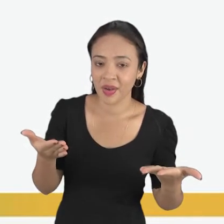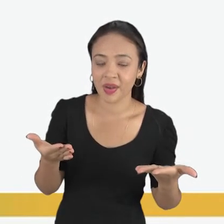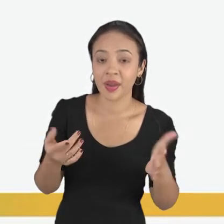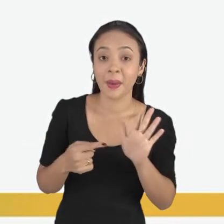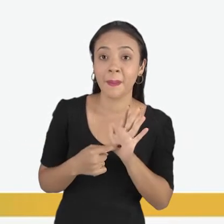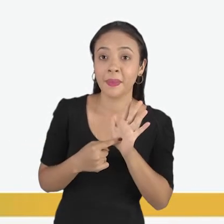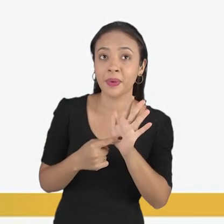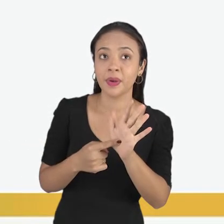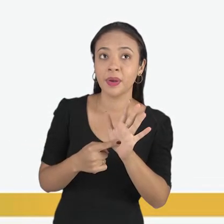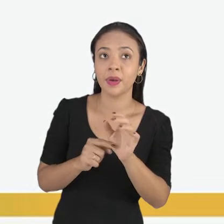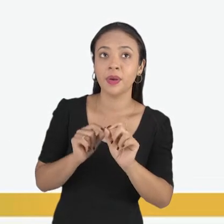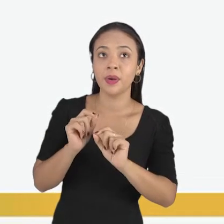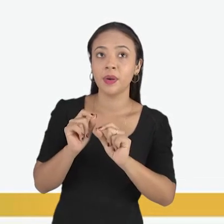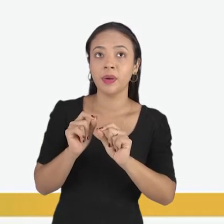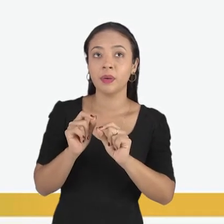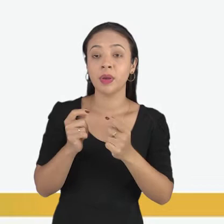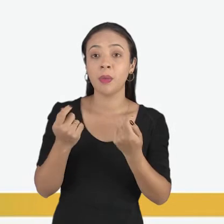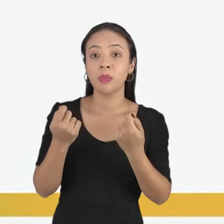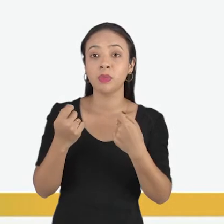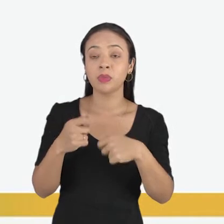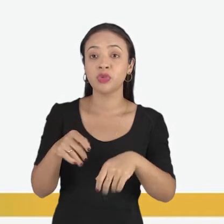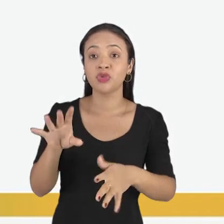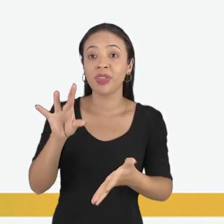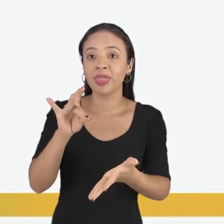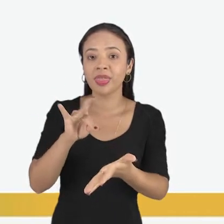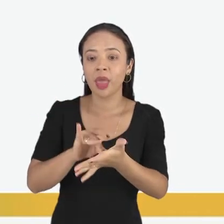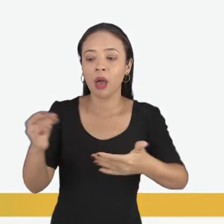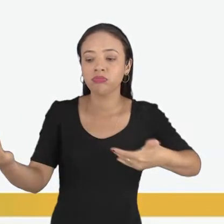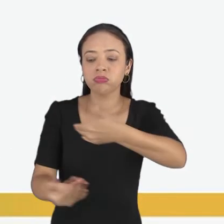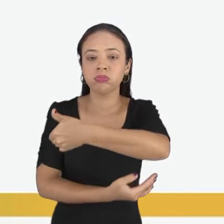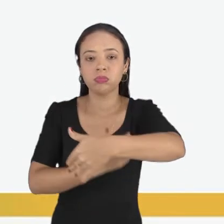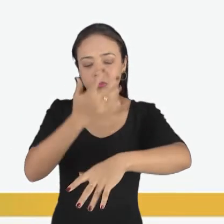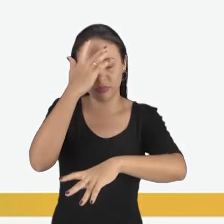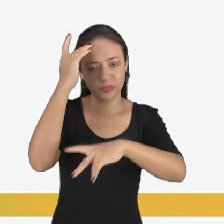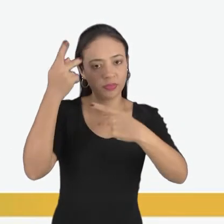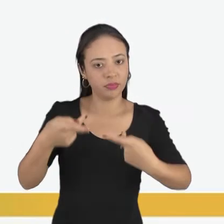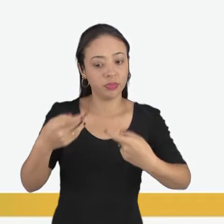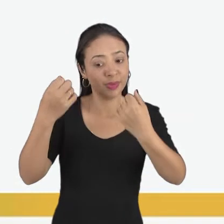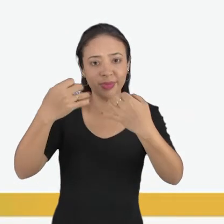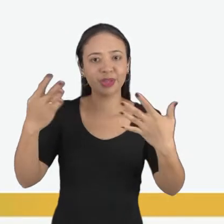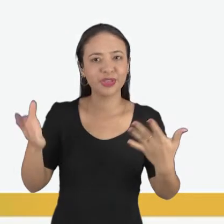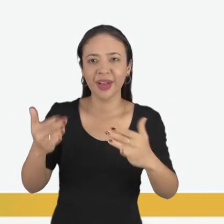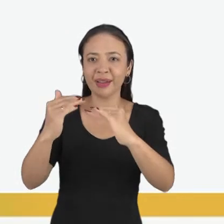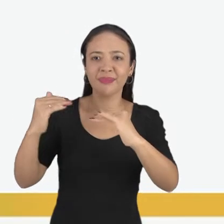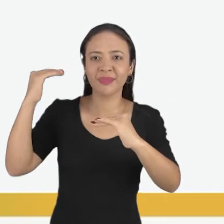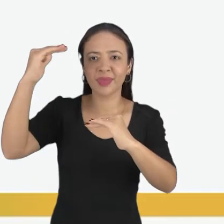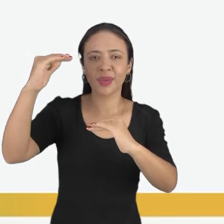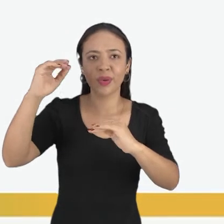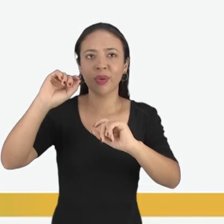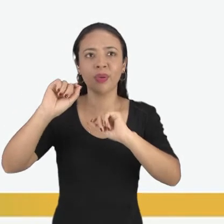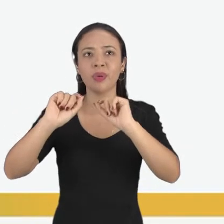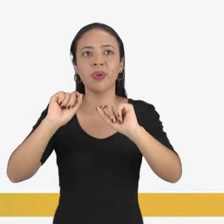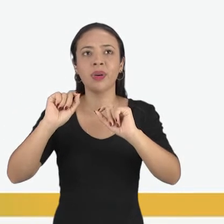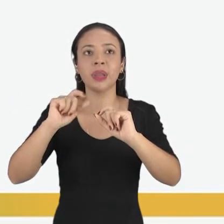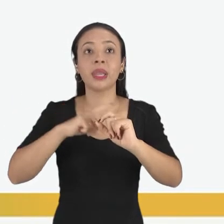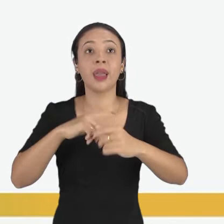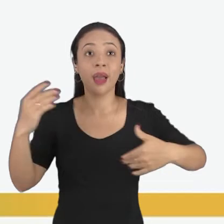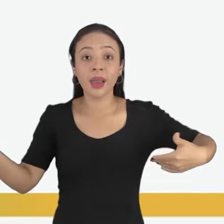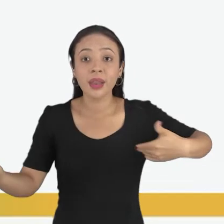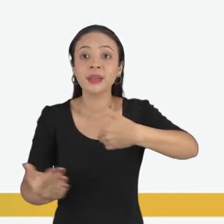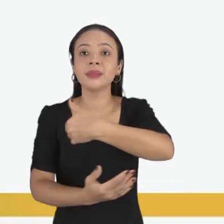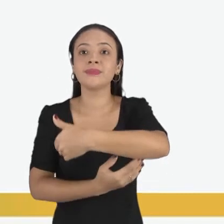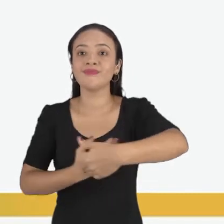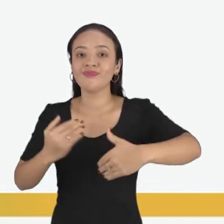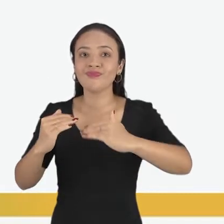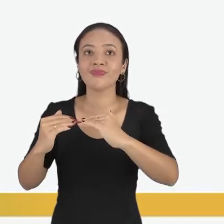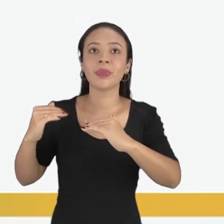com vocês aspectos práticos das relações humanas. Estamos falando tanto de transcendente, né? Quais são esses aspectos? A relação com o